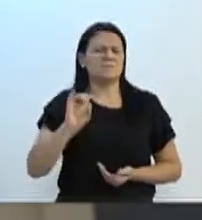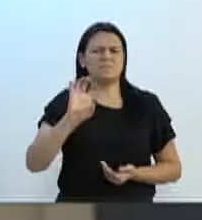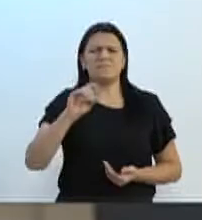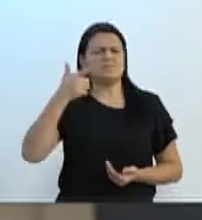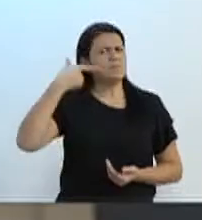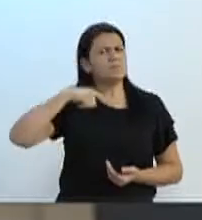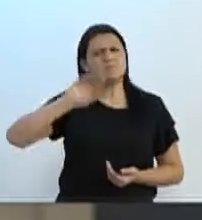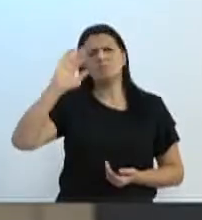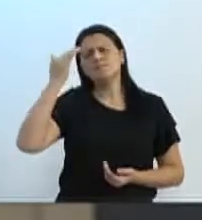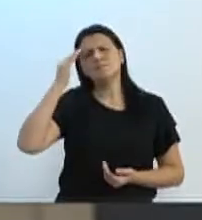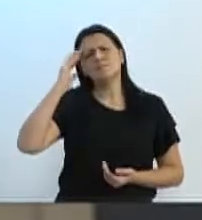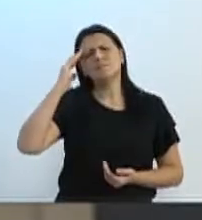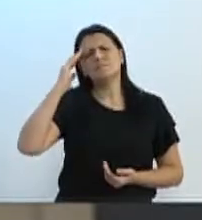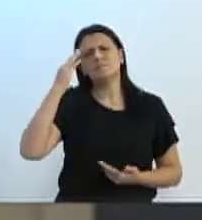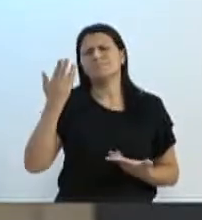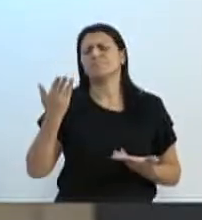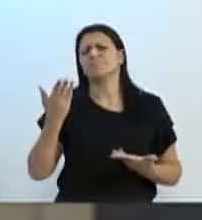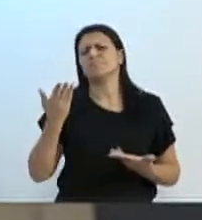uma coisa, vereador Adriano Pereira.